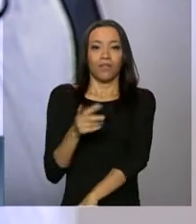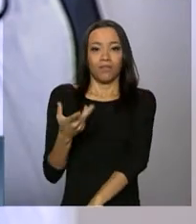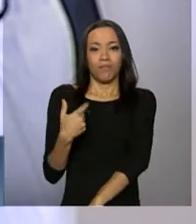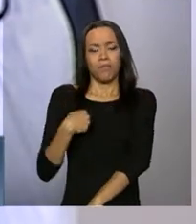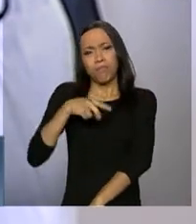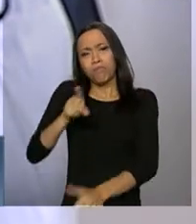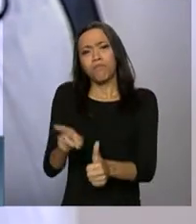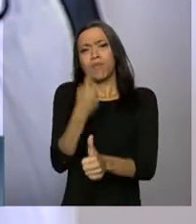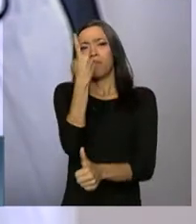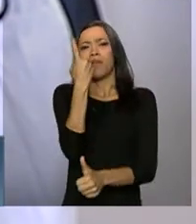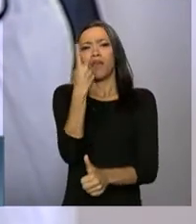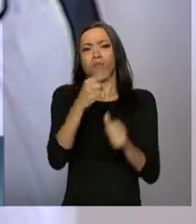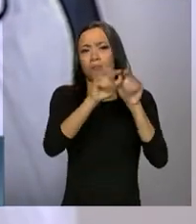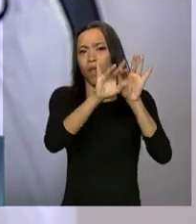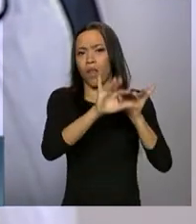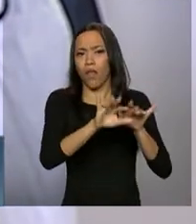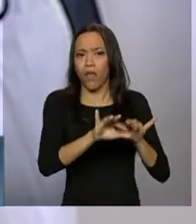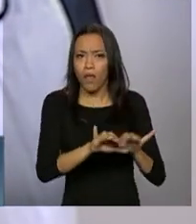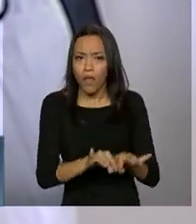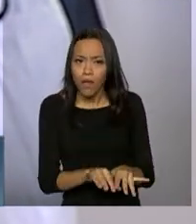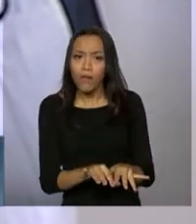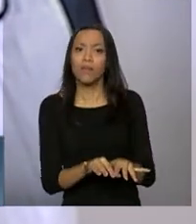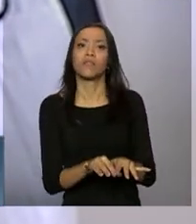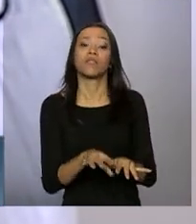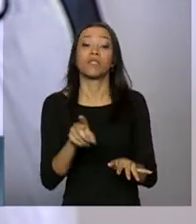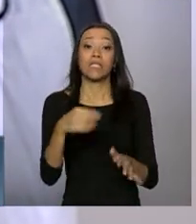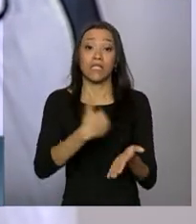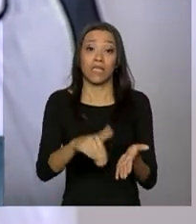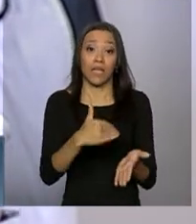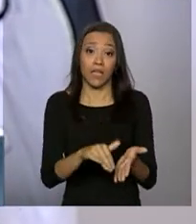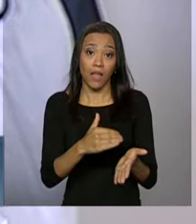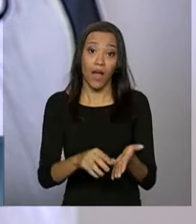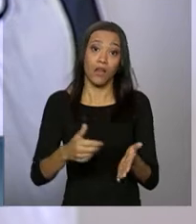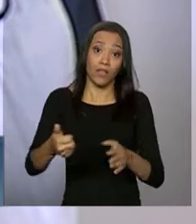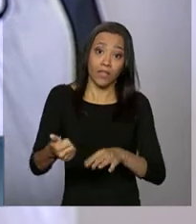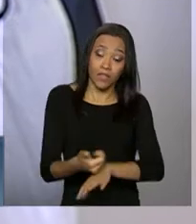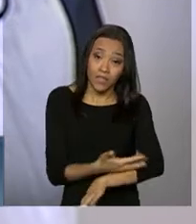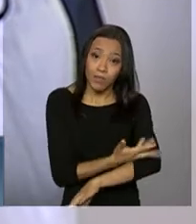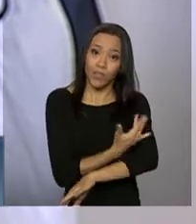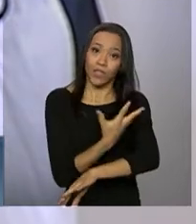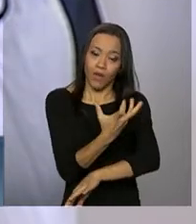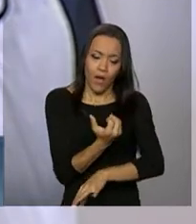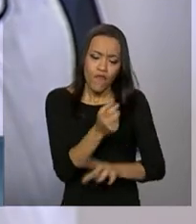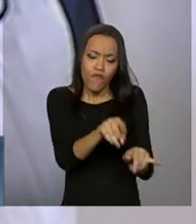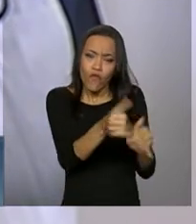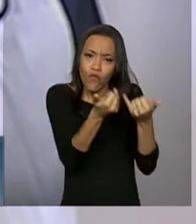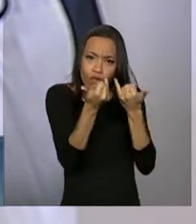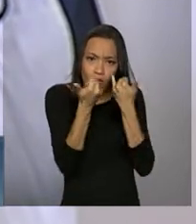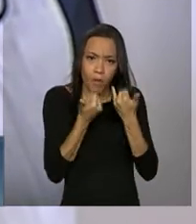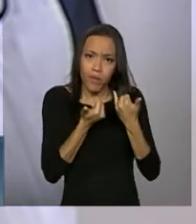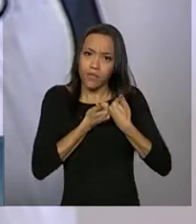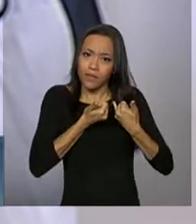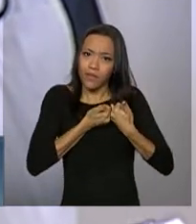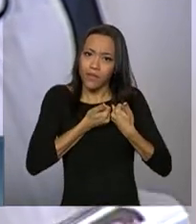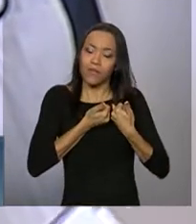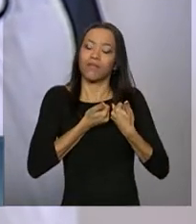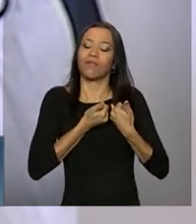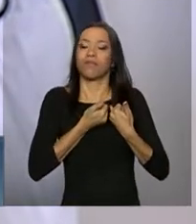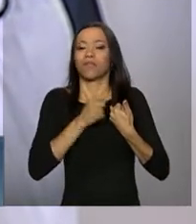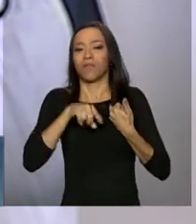relatório de ação fiscal, Camargo, ano passado, no gabinete do secretário. A emoção que você recebeu, essa informação, nos fez